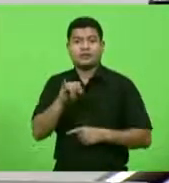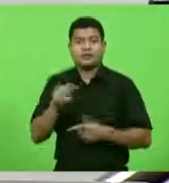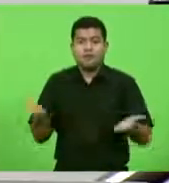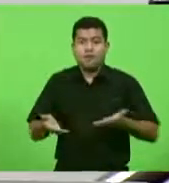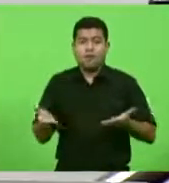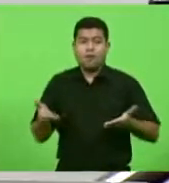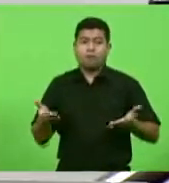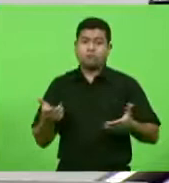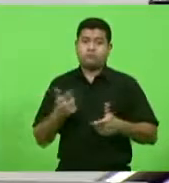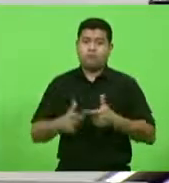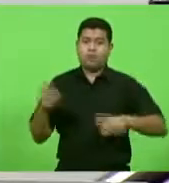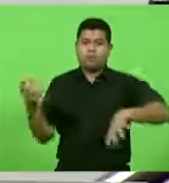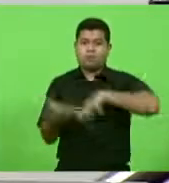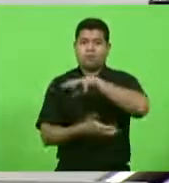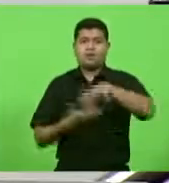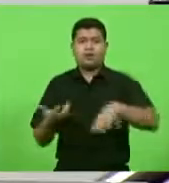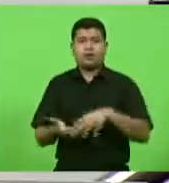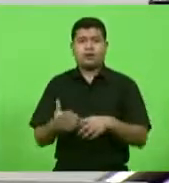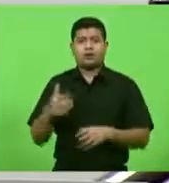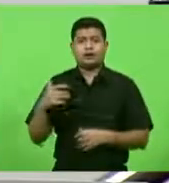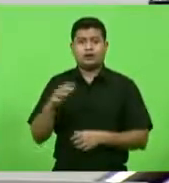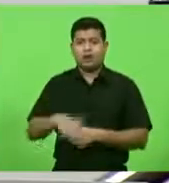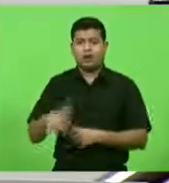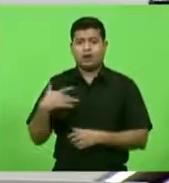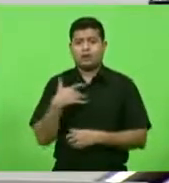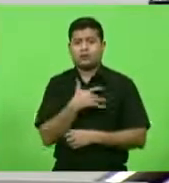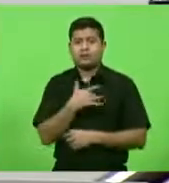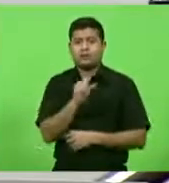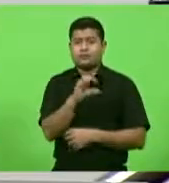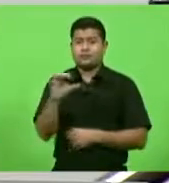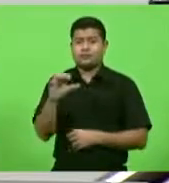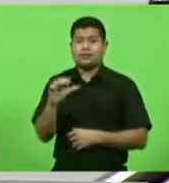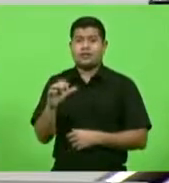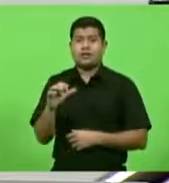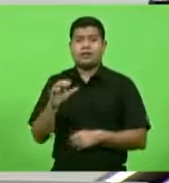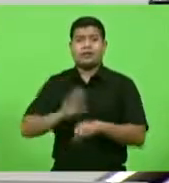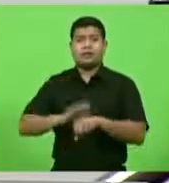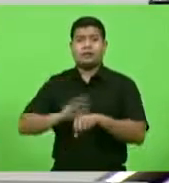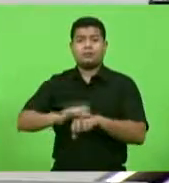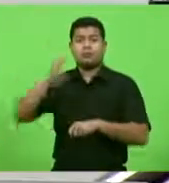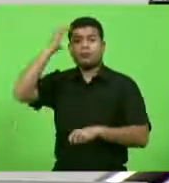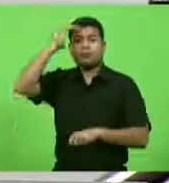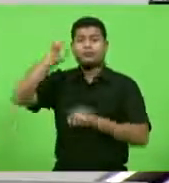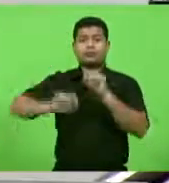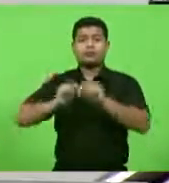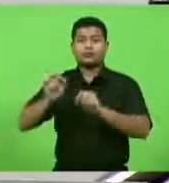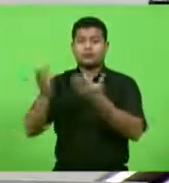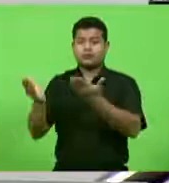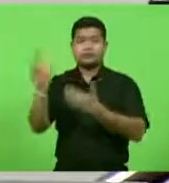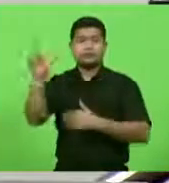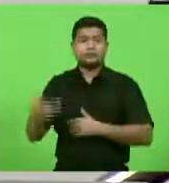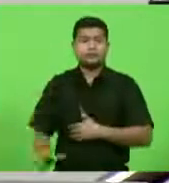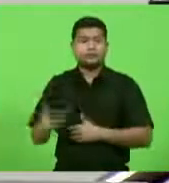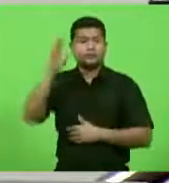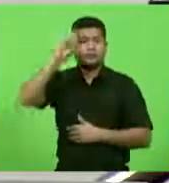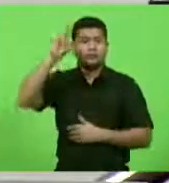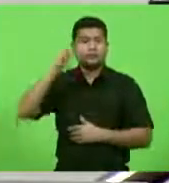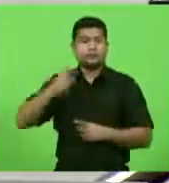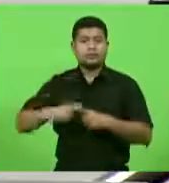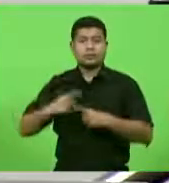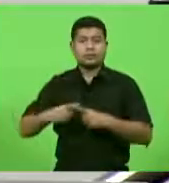colapso na saúde em Santa Catarina parte da culpa é do governador que nitidamente não soube